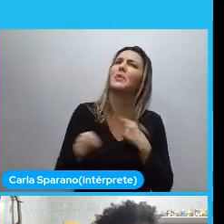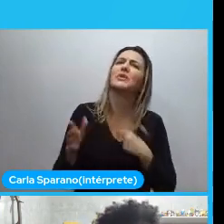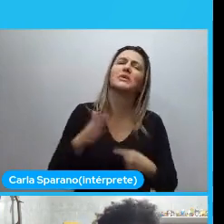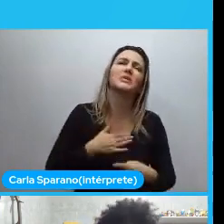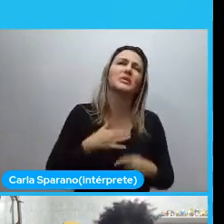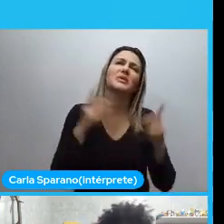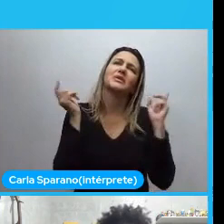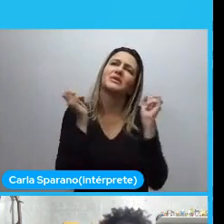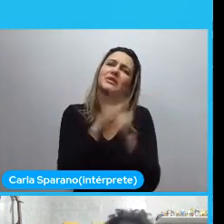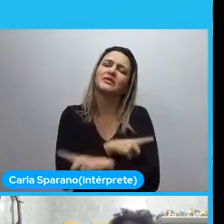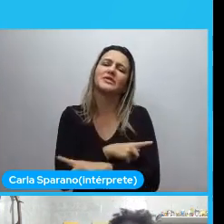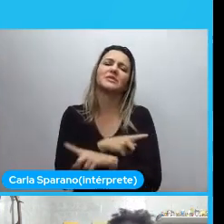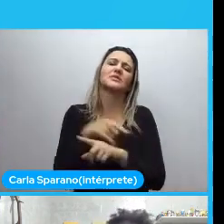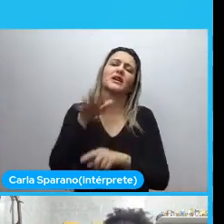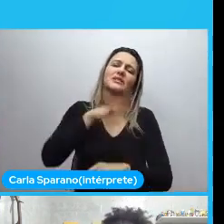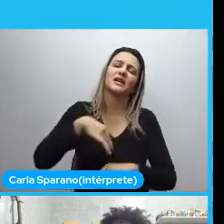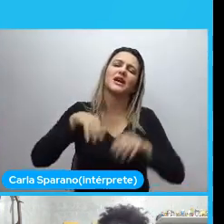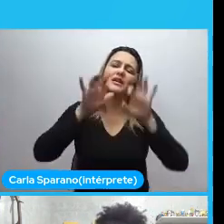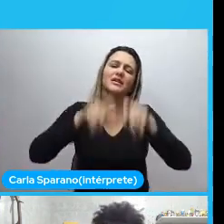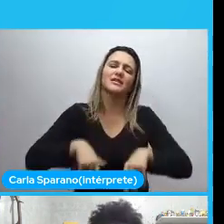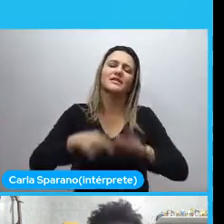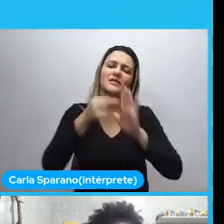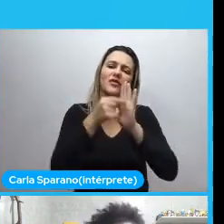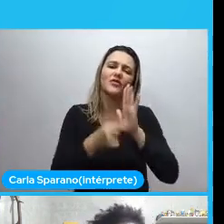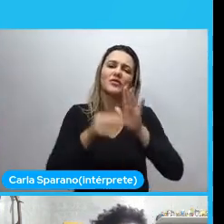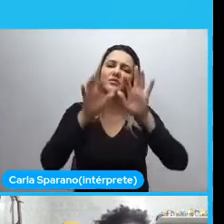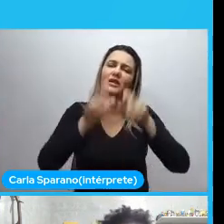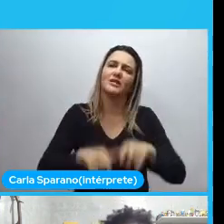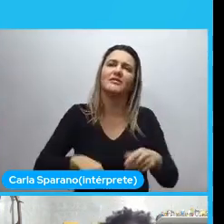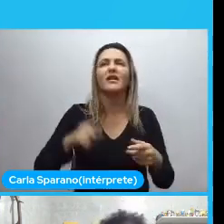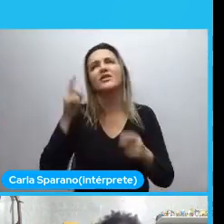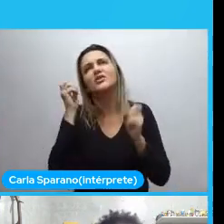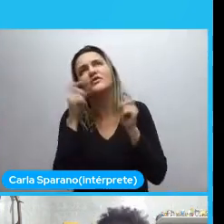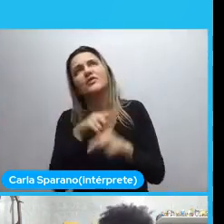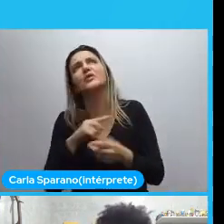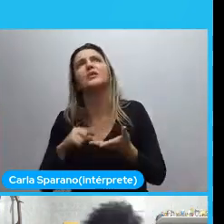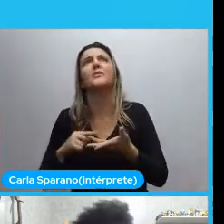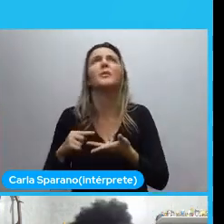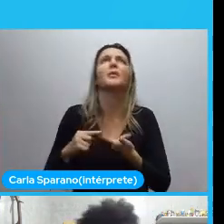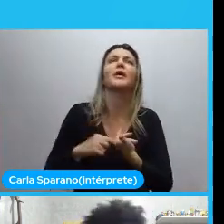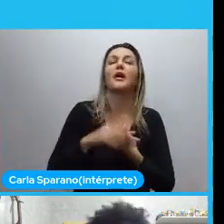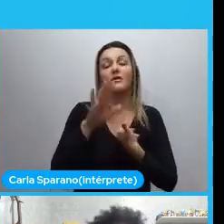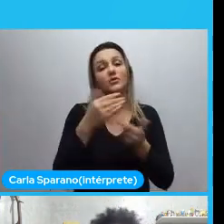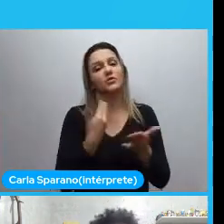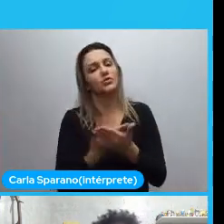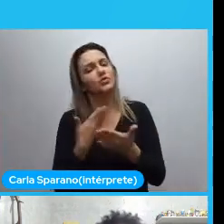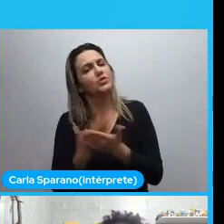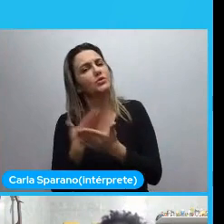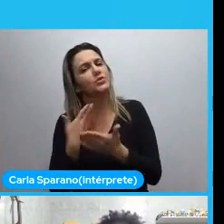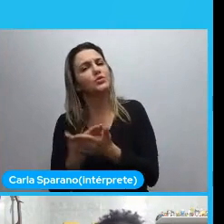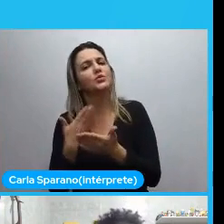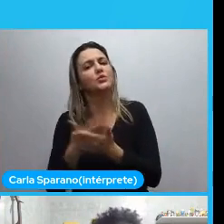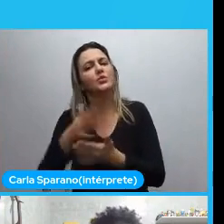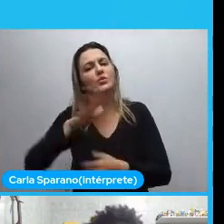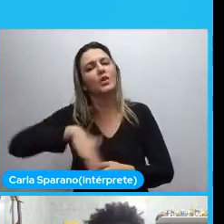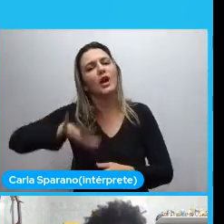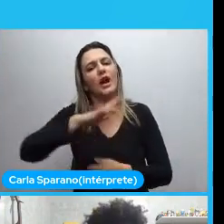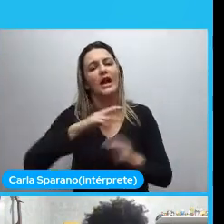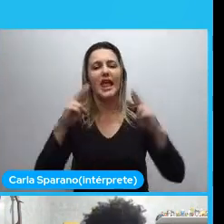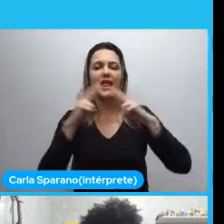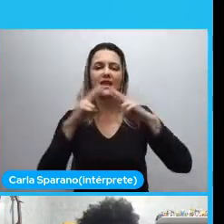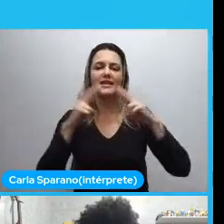com desenvolvimento. Ah. Porque eu tenho dificuldade com isso aqui. E fui estudando muita coisa assim. Estudei a área de redes.